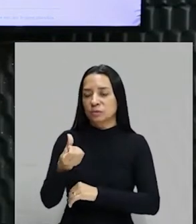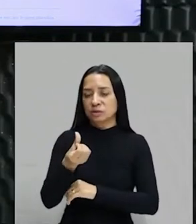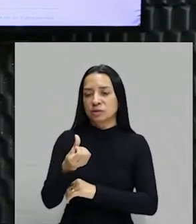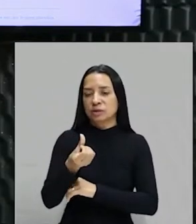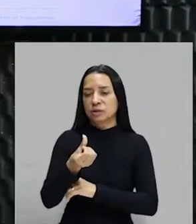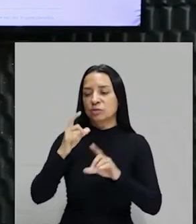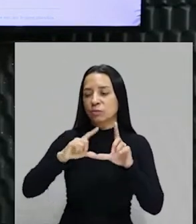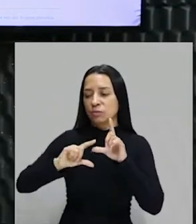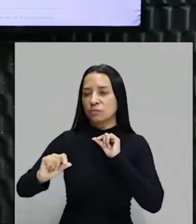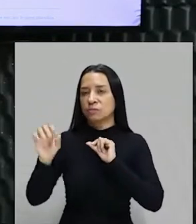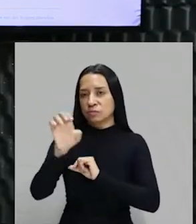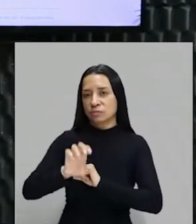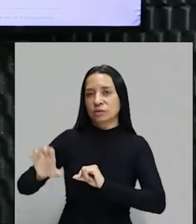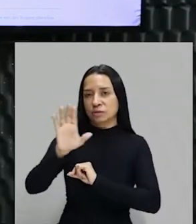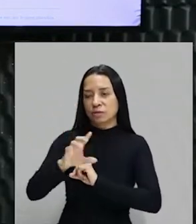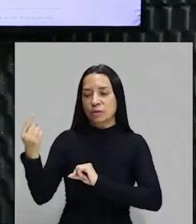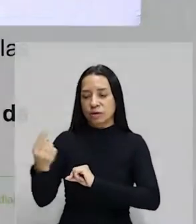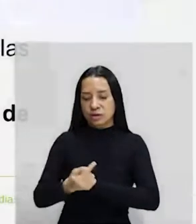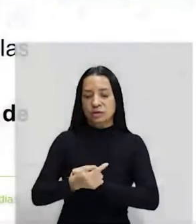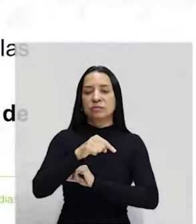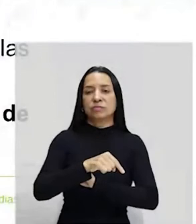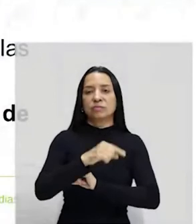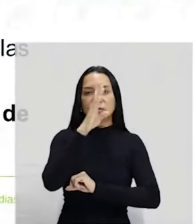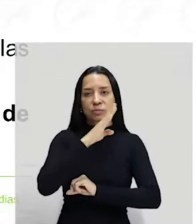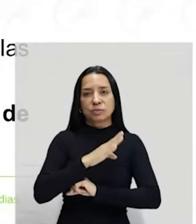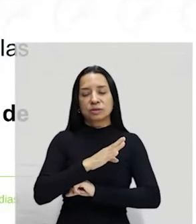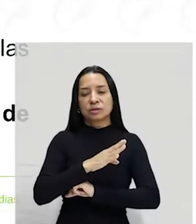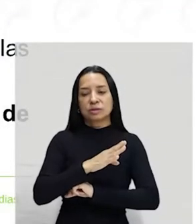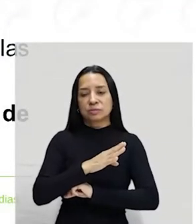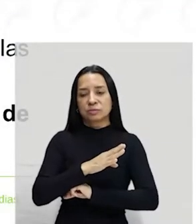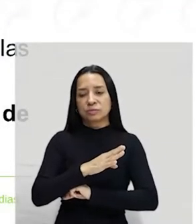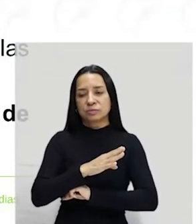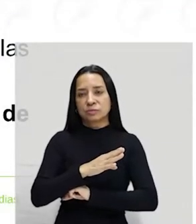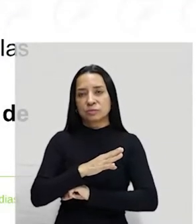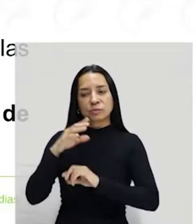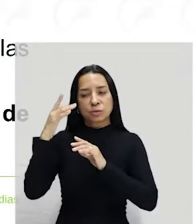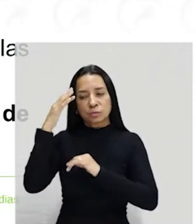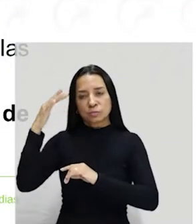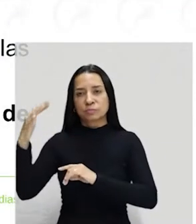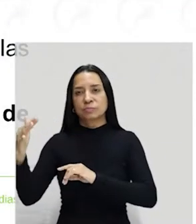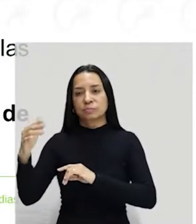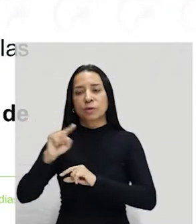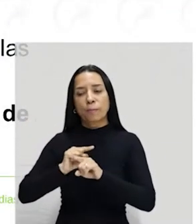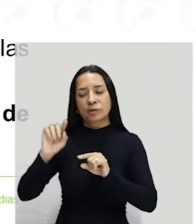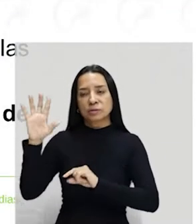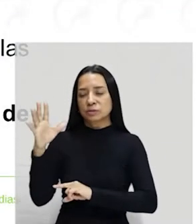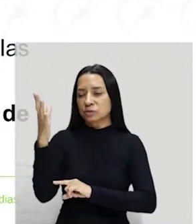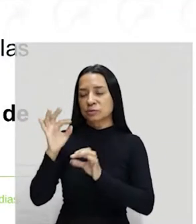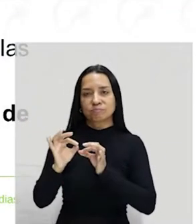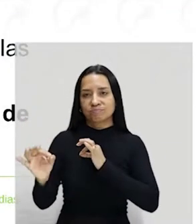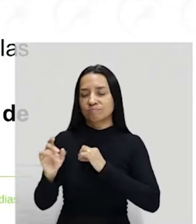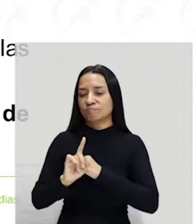sai fugido da Europa e vem para cá, para o Brasil, em 1808. Estou só colocando fantasiosamente, mas os fatos não são muito longe disso.